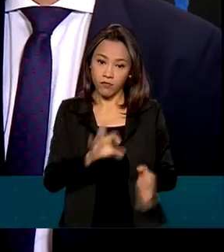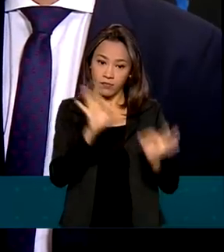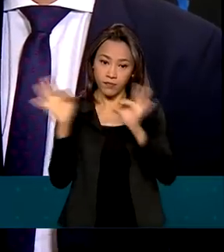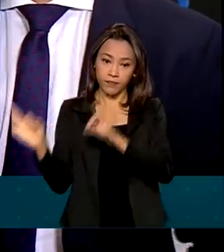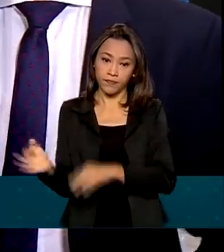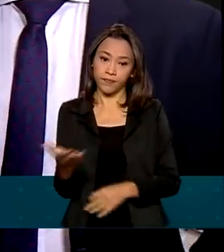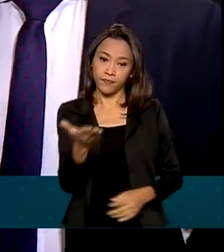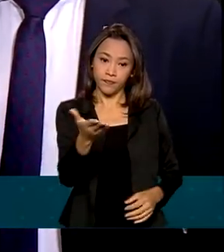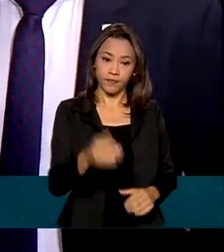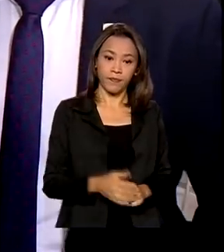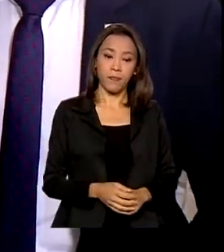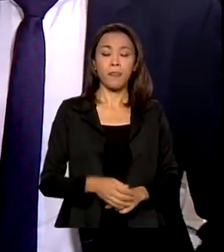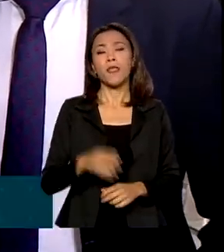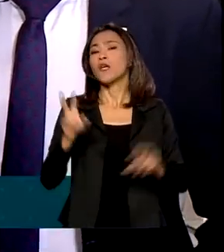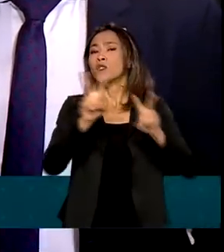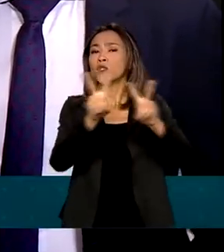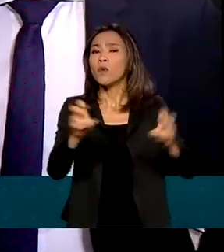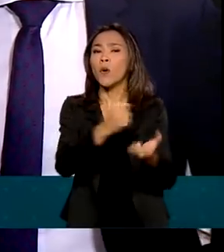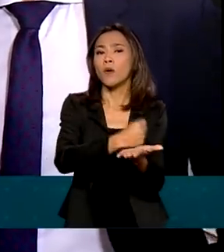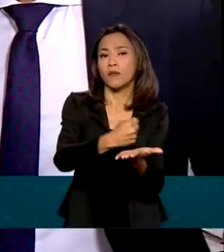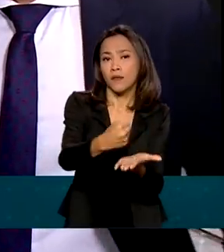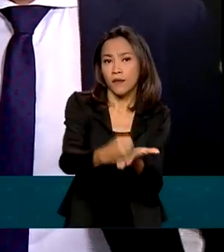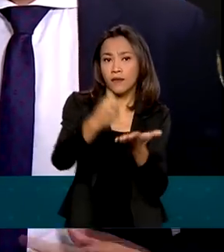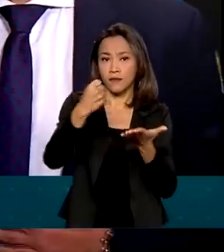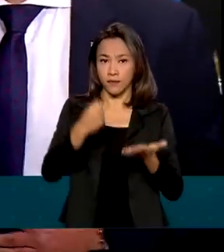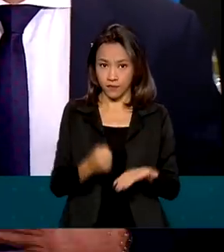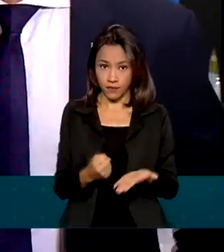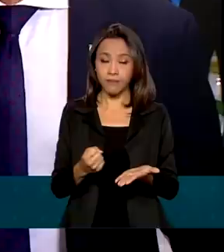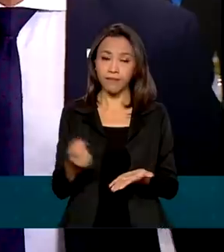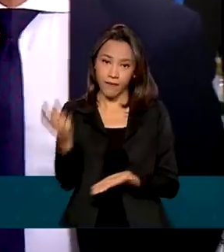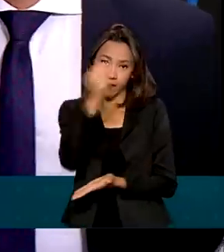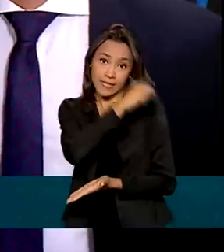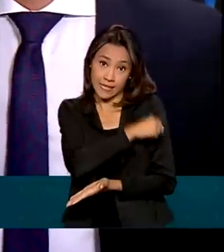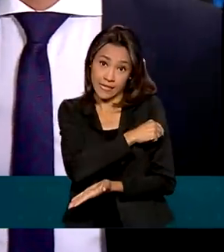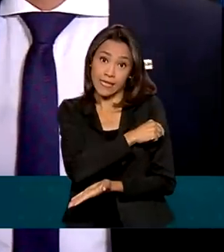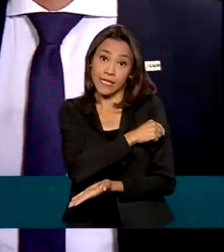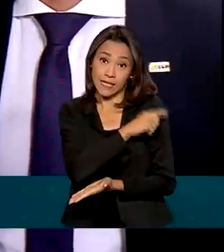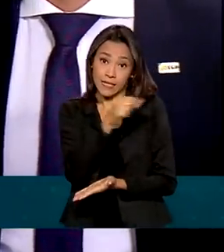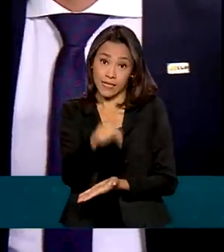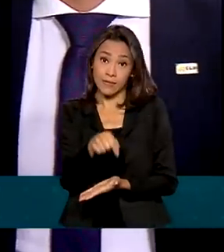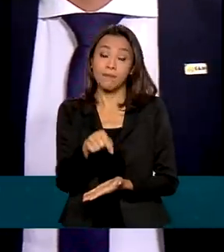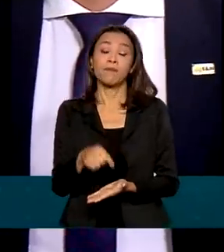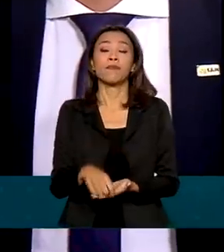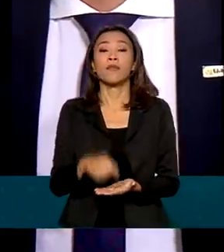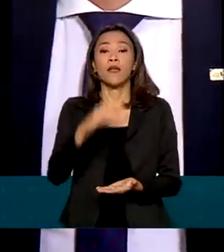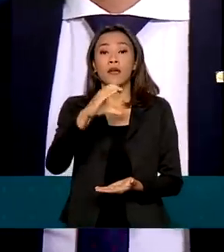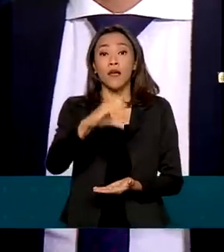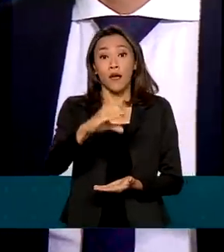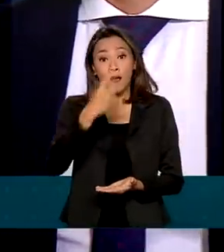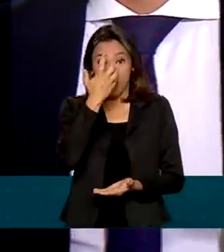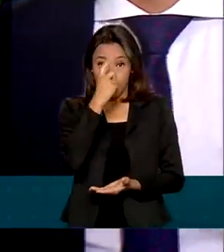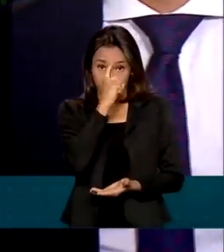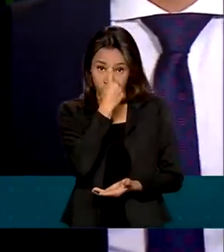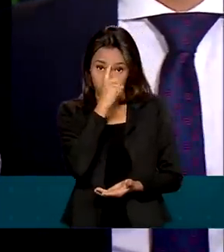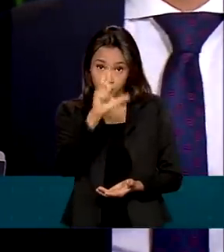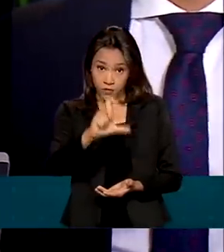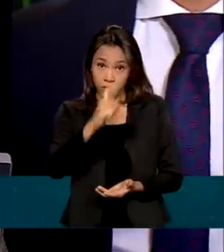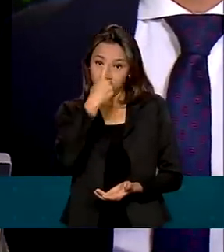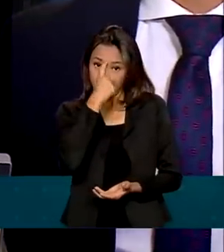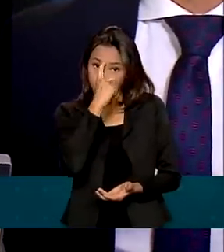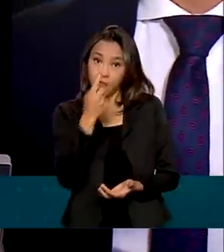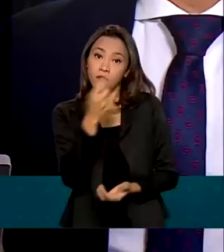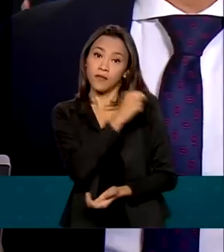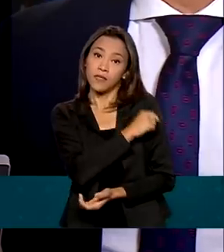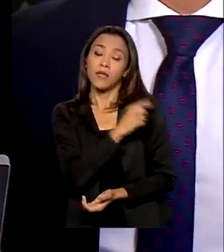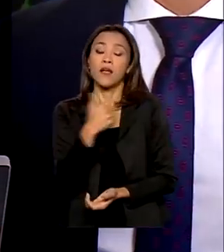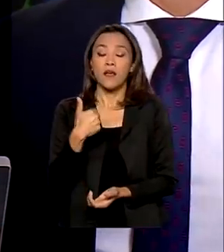relação ao contrato da vacina Covaxin, que tem sido motivo de discussões, eu